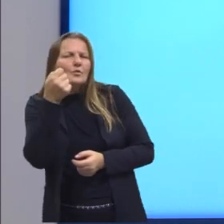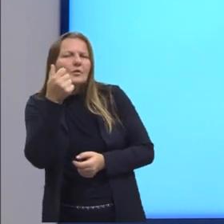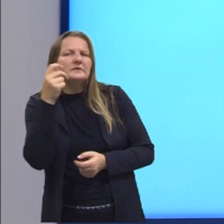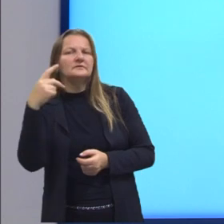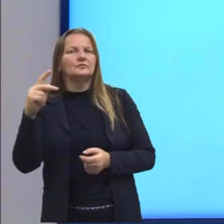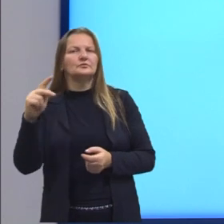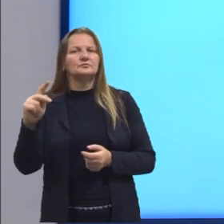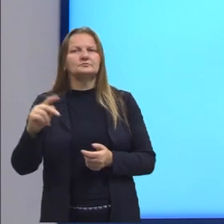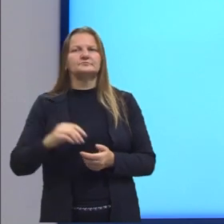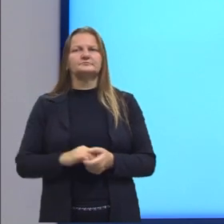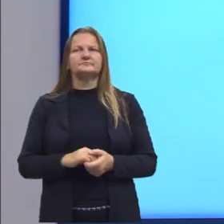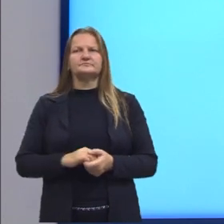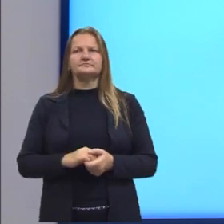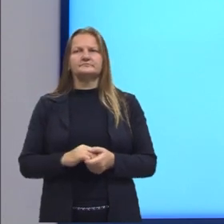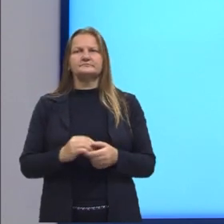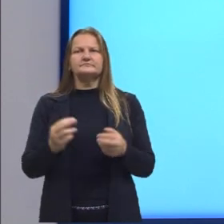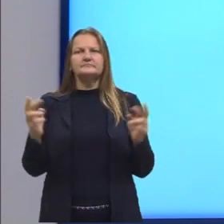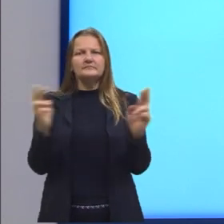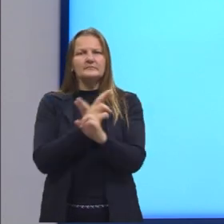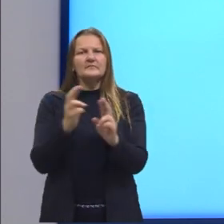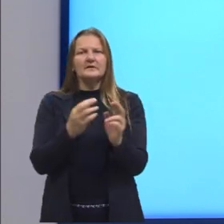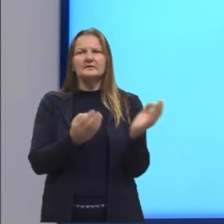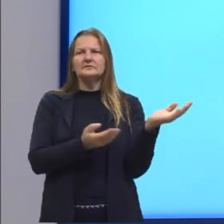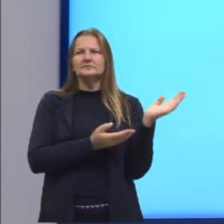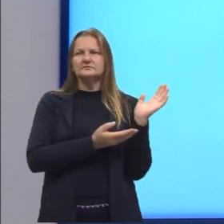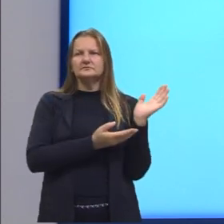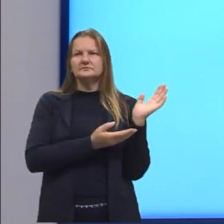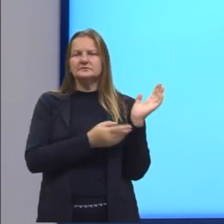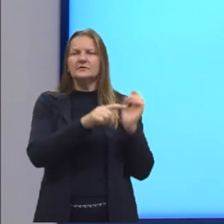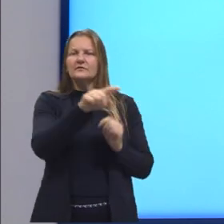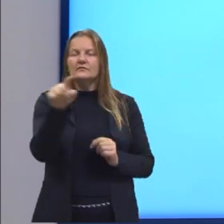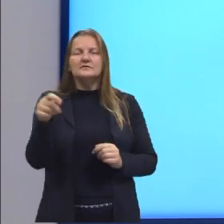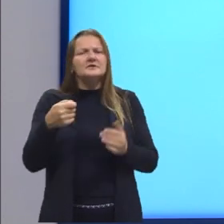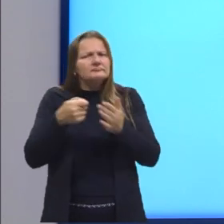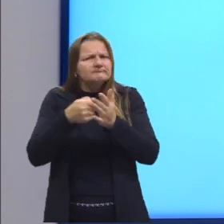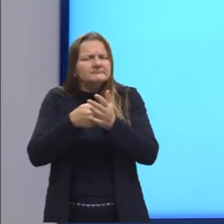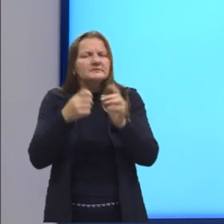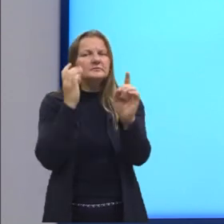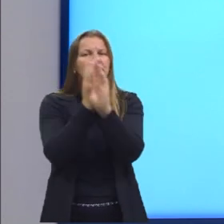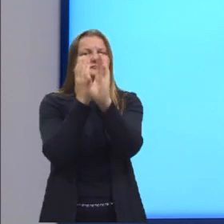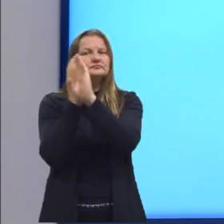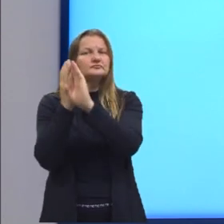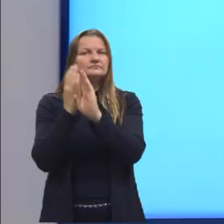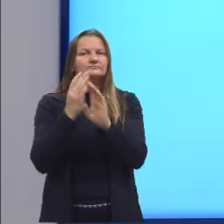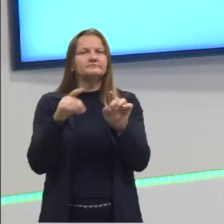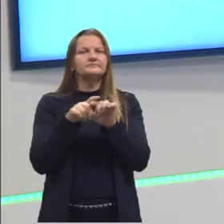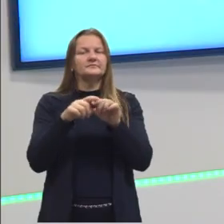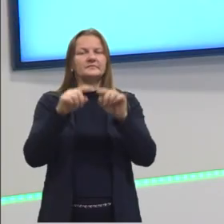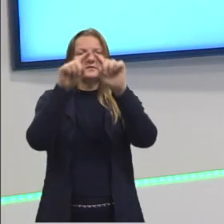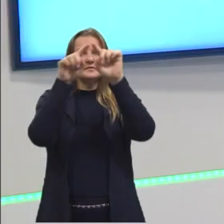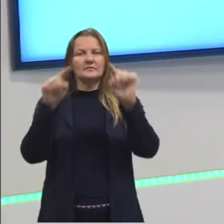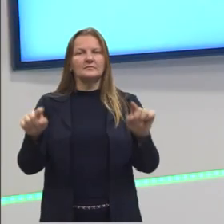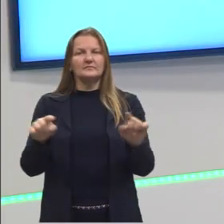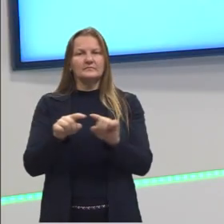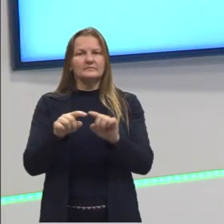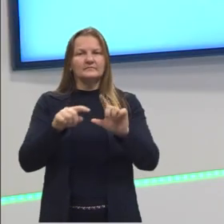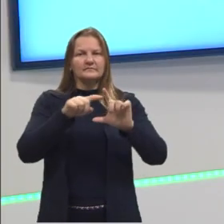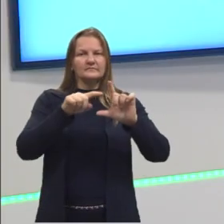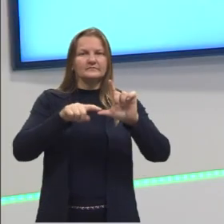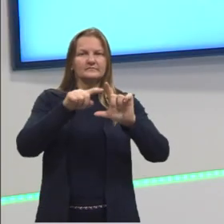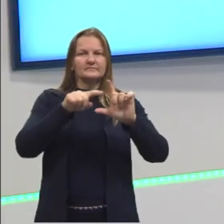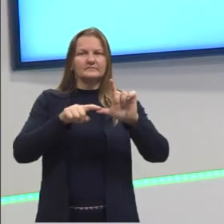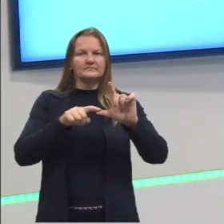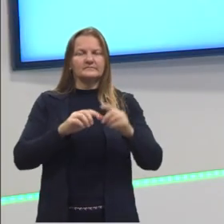Aqui, deixo as outras relações para que vocês tentem encontrá-las também nos triângulos, tá? Nesses